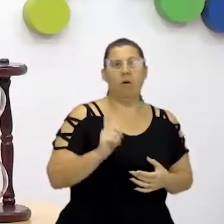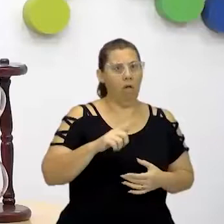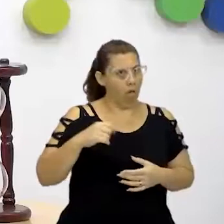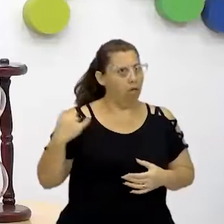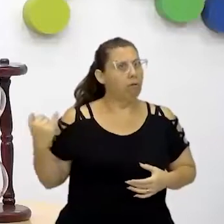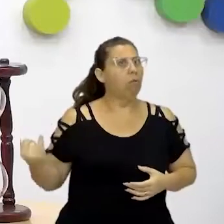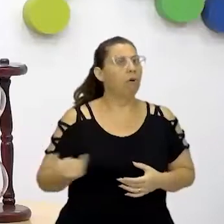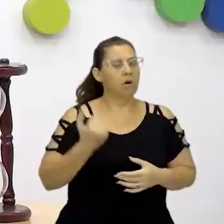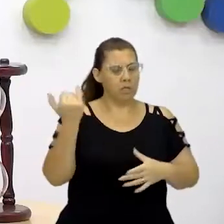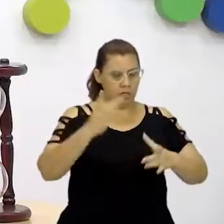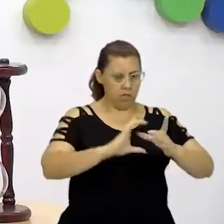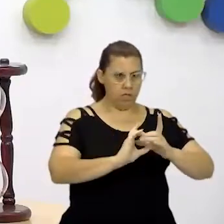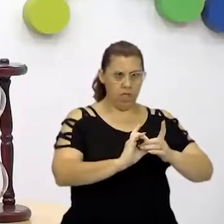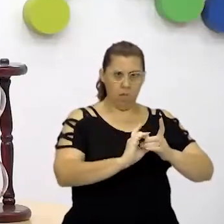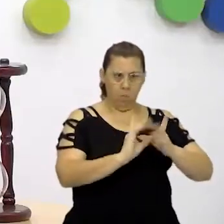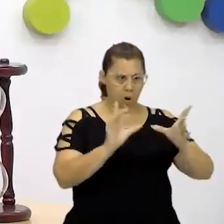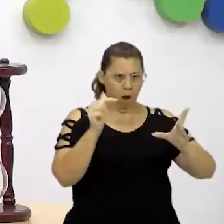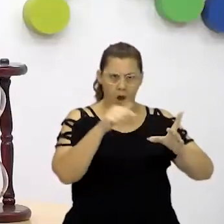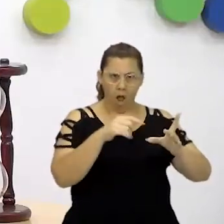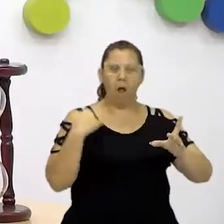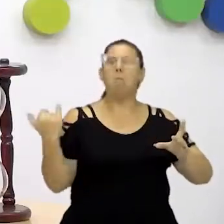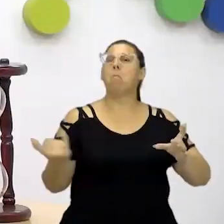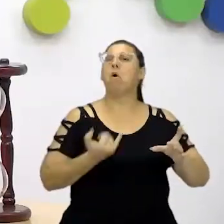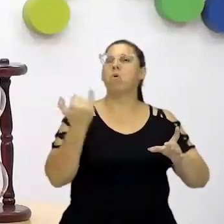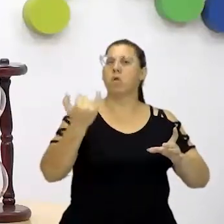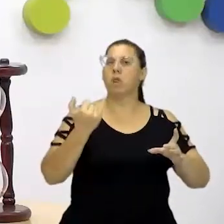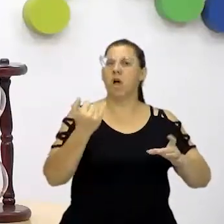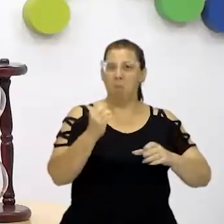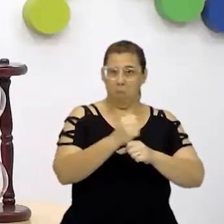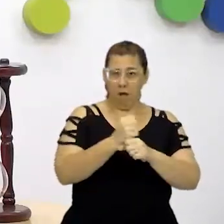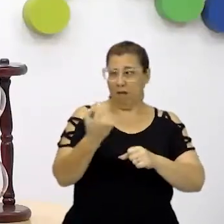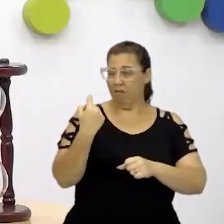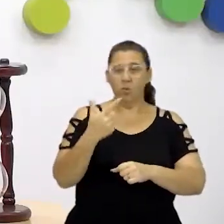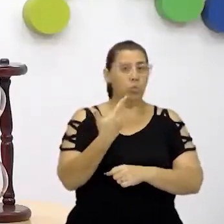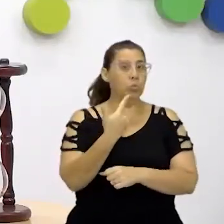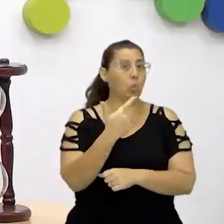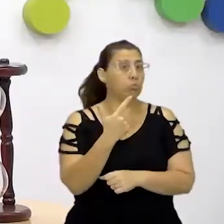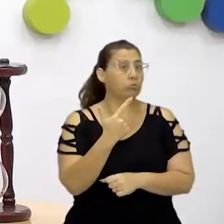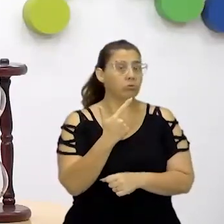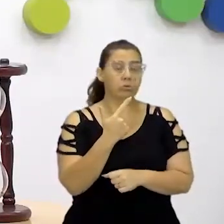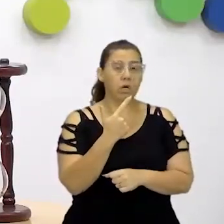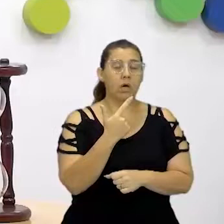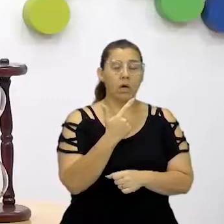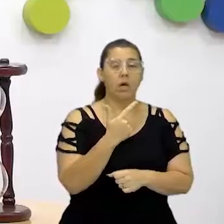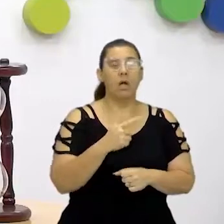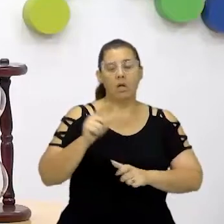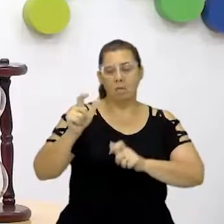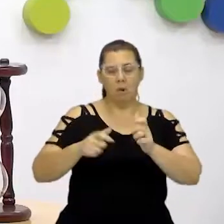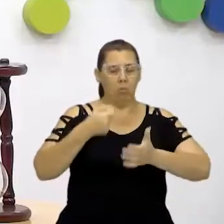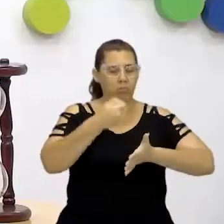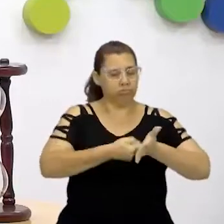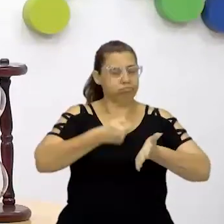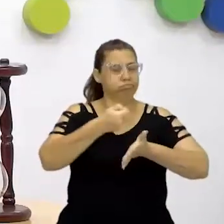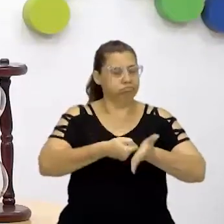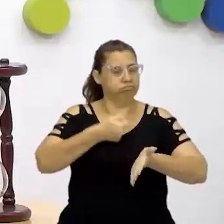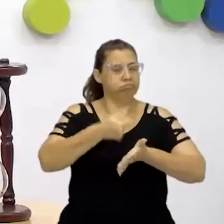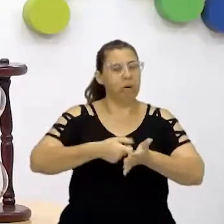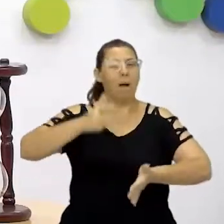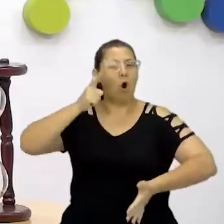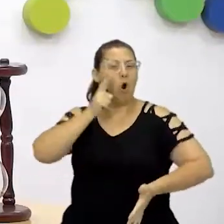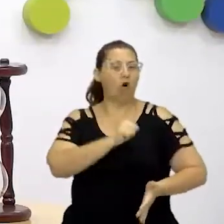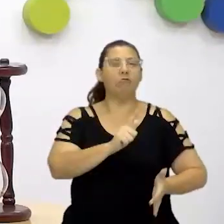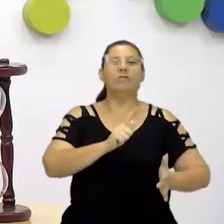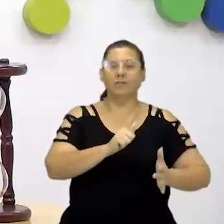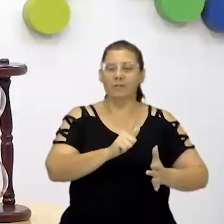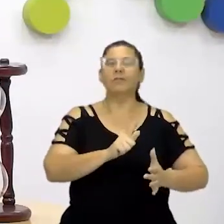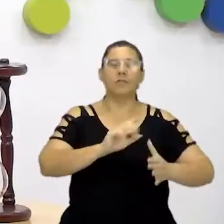importante. Nós tivemos anos aqui no Brasil que não existia democracia. Muitas pessoas lutaram por ela e nós estamos